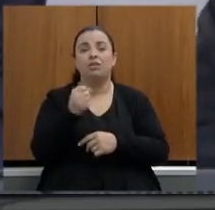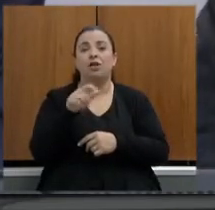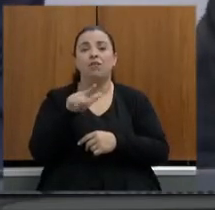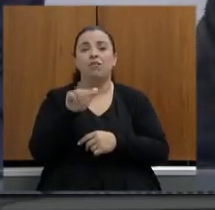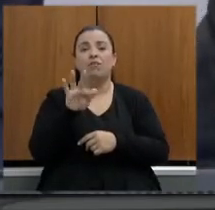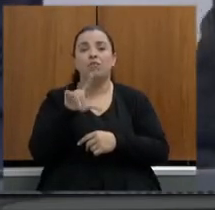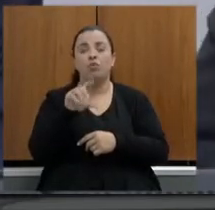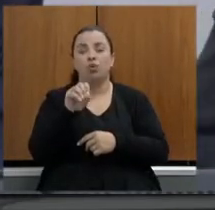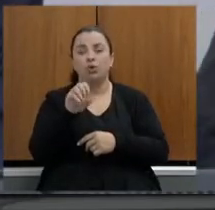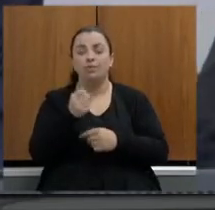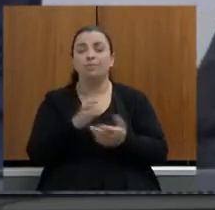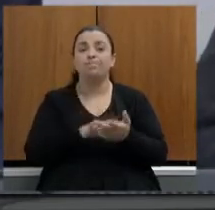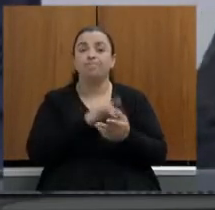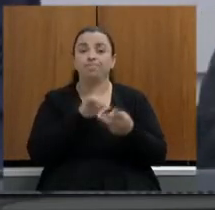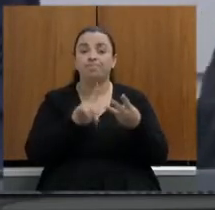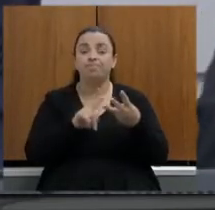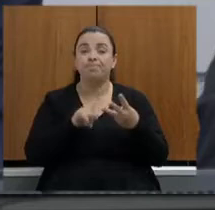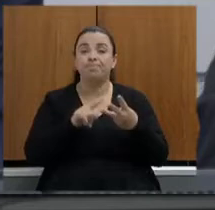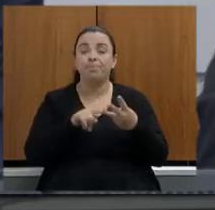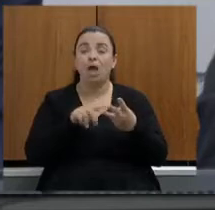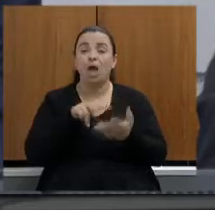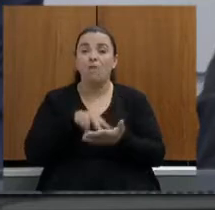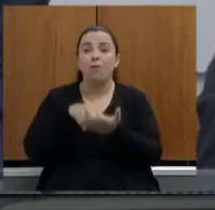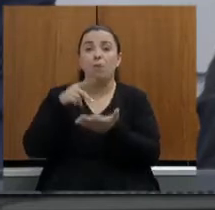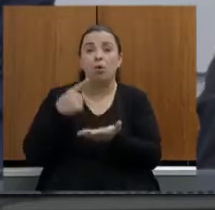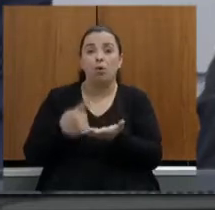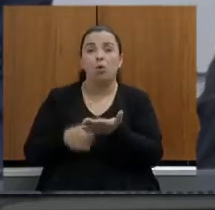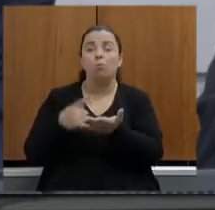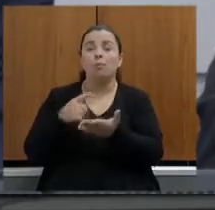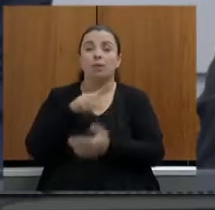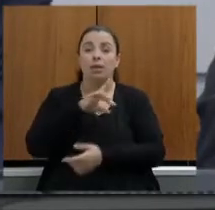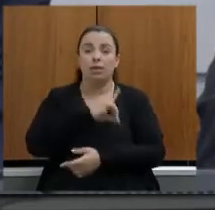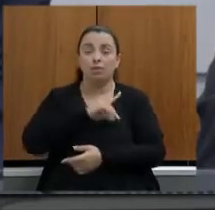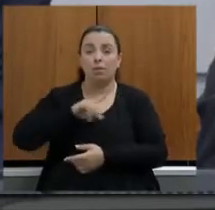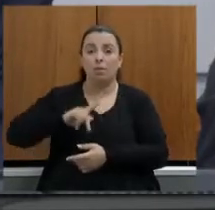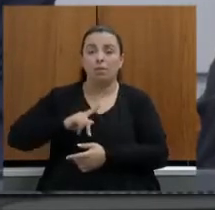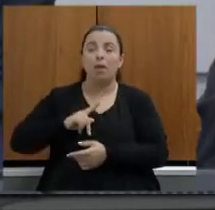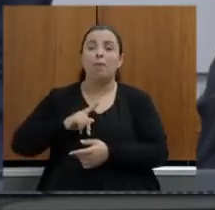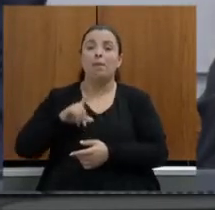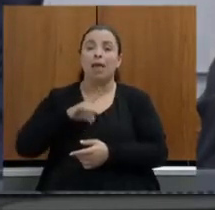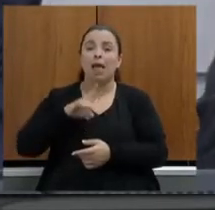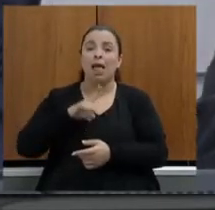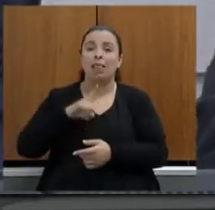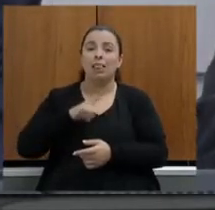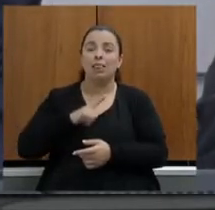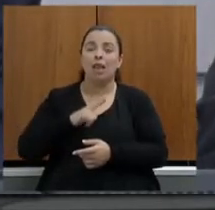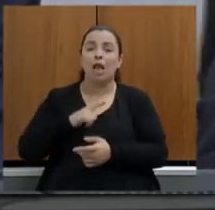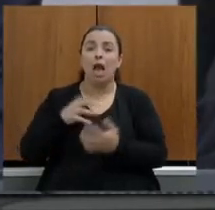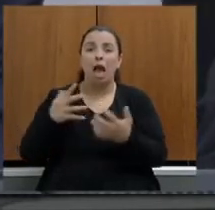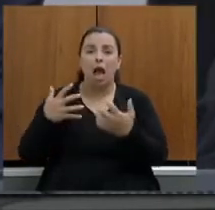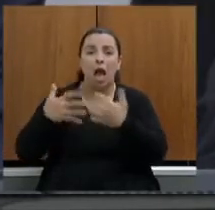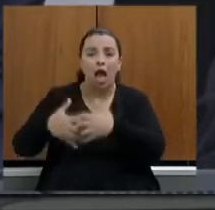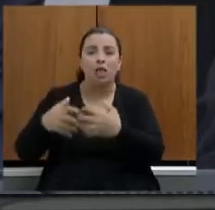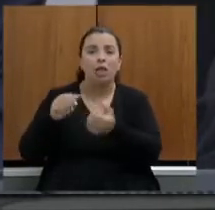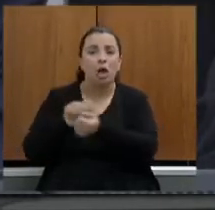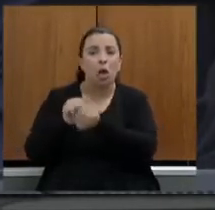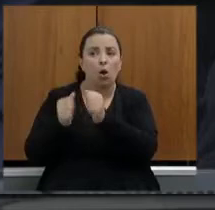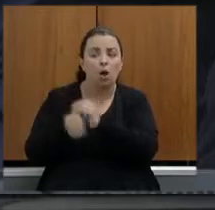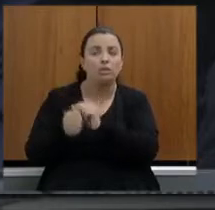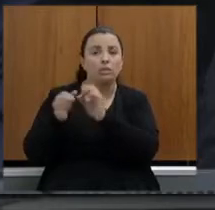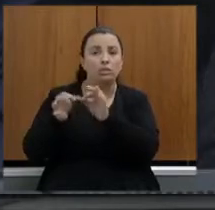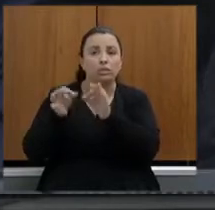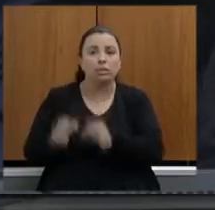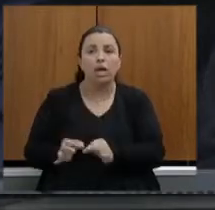protocolo com a defensoria pública para preparar desde já adequados processos de desapropriação desocupação com as melhores